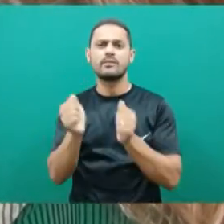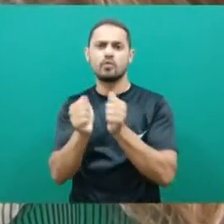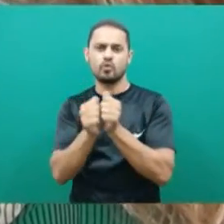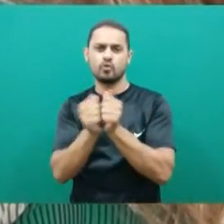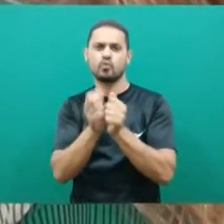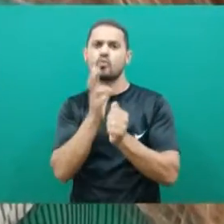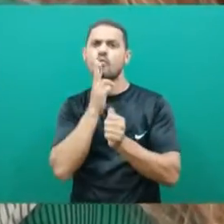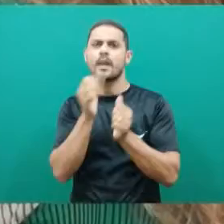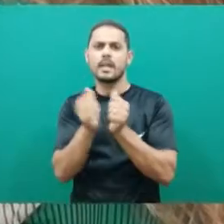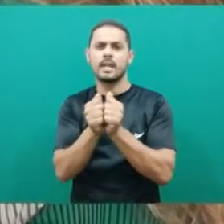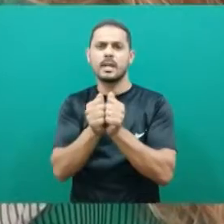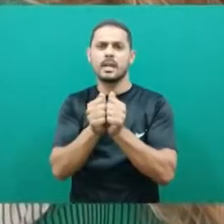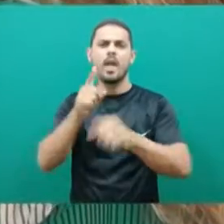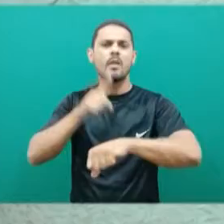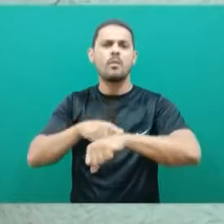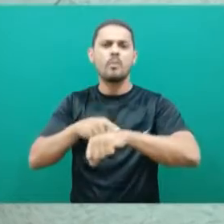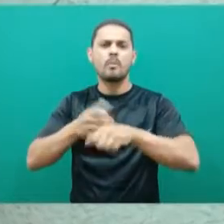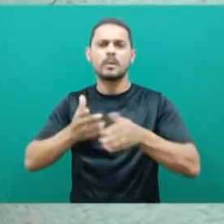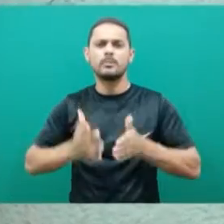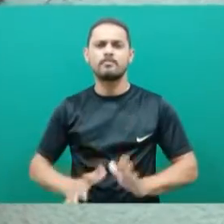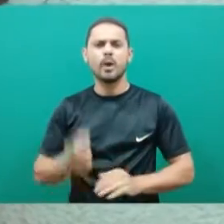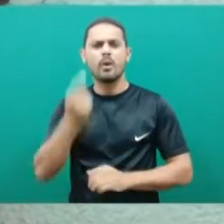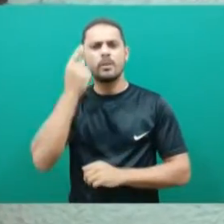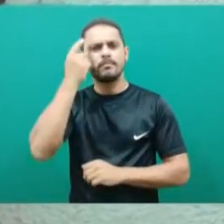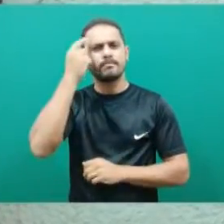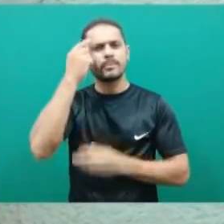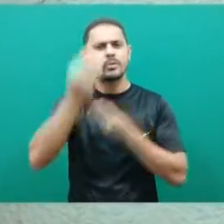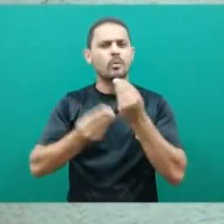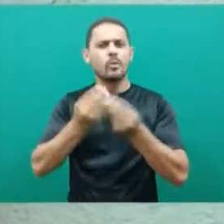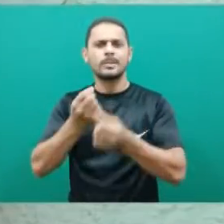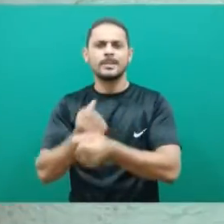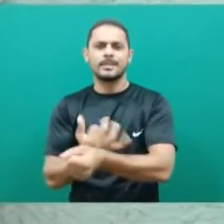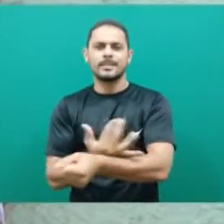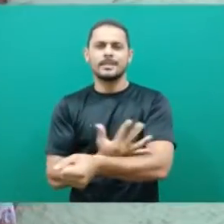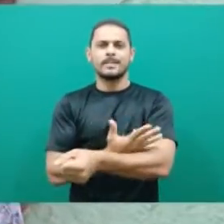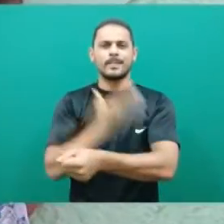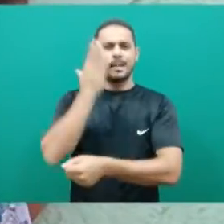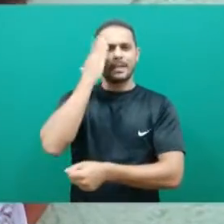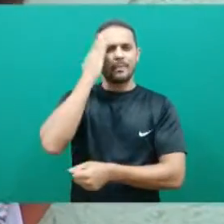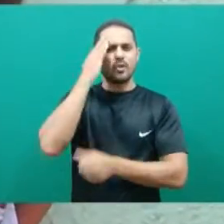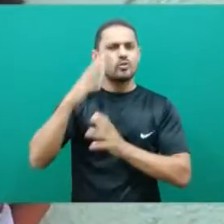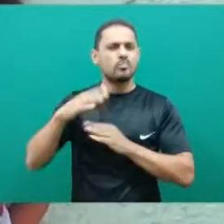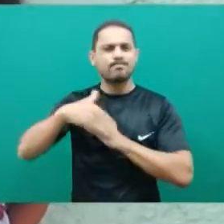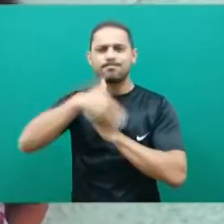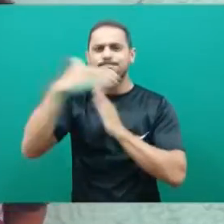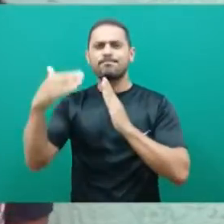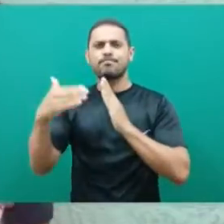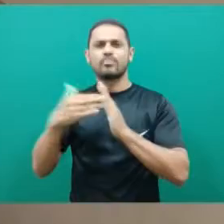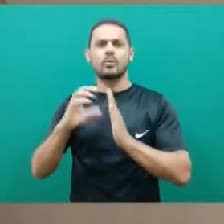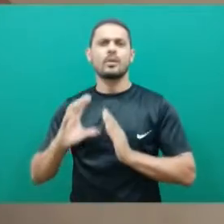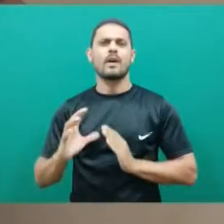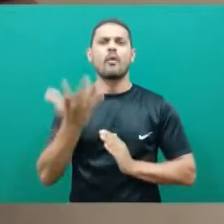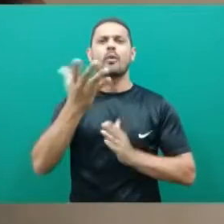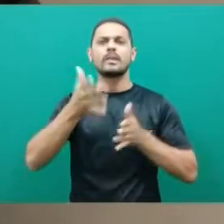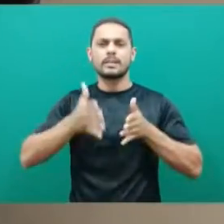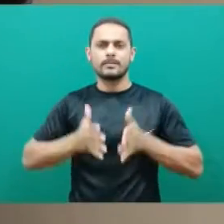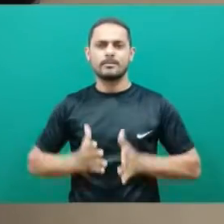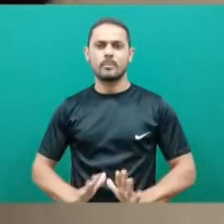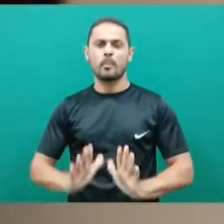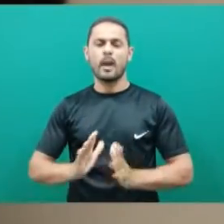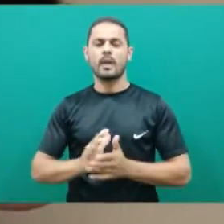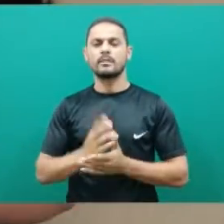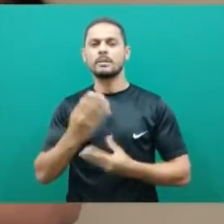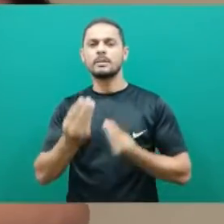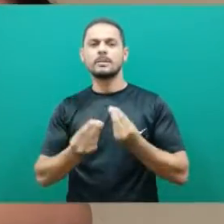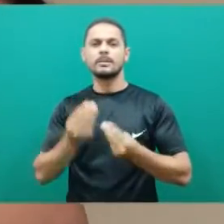Jéssica e do esposo durante o trabalho de parto. Agora imaginem só a emoção, que foi poder saber de tudo o que estava acontecendo durante o nascimento do